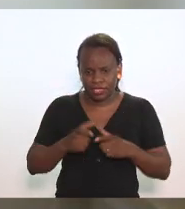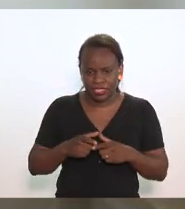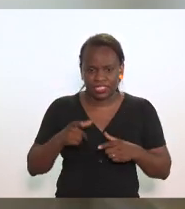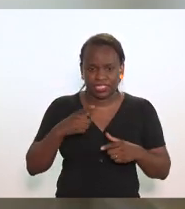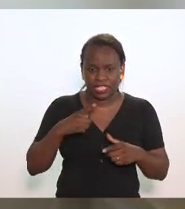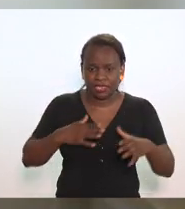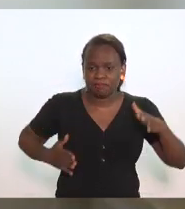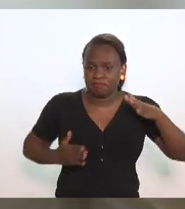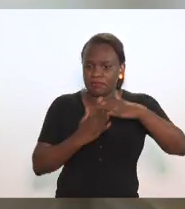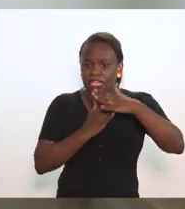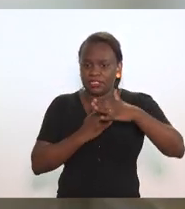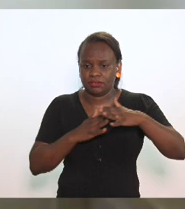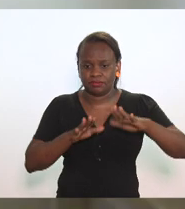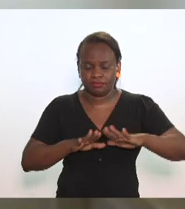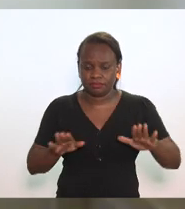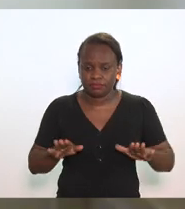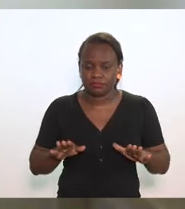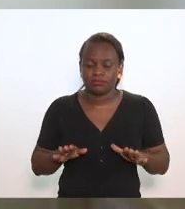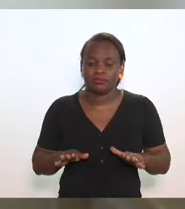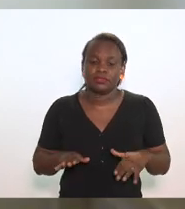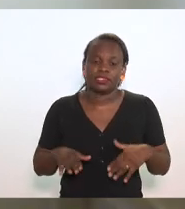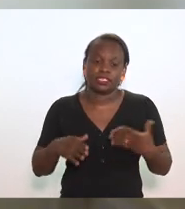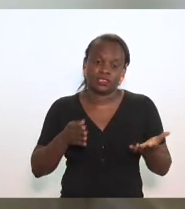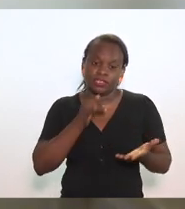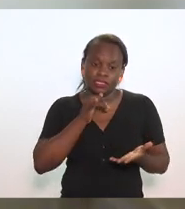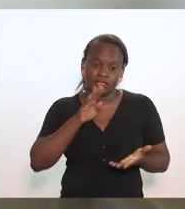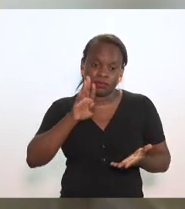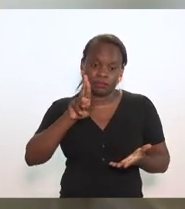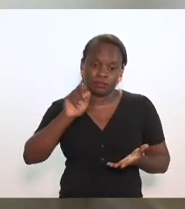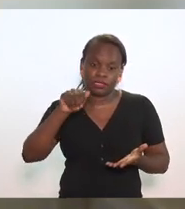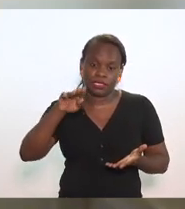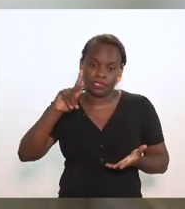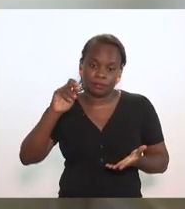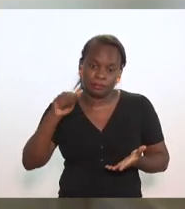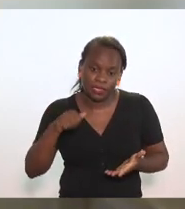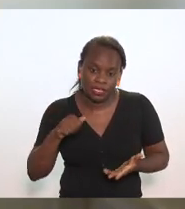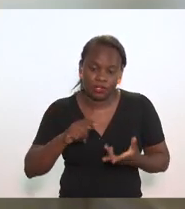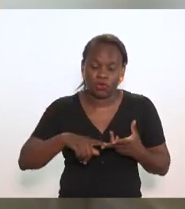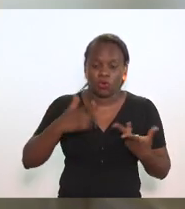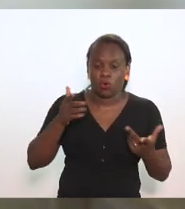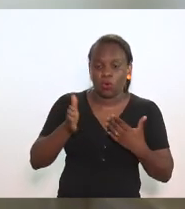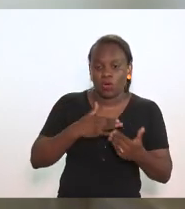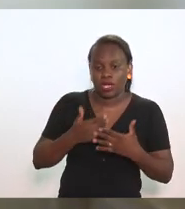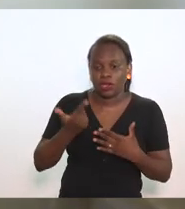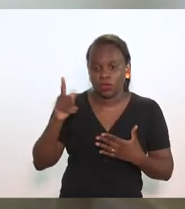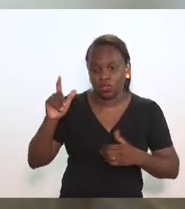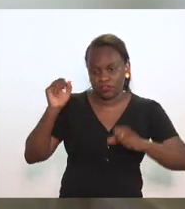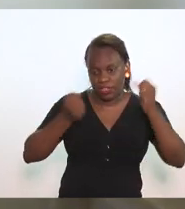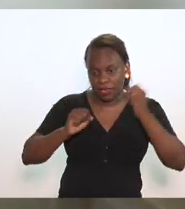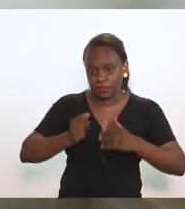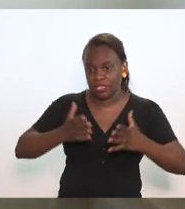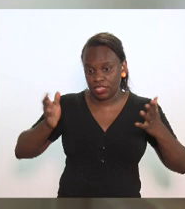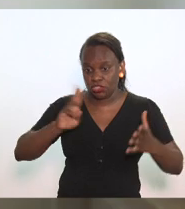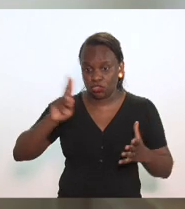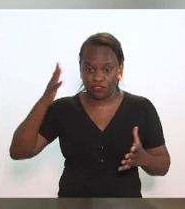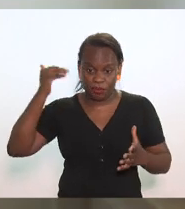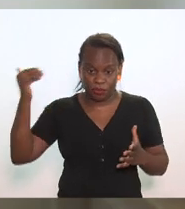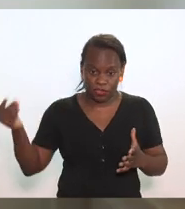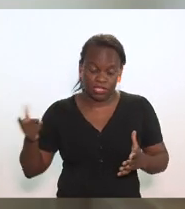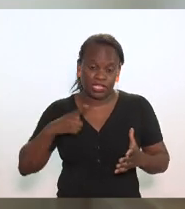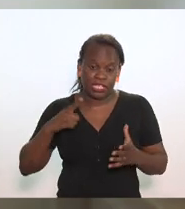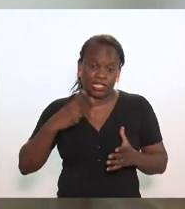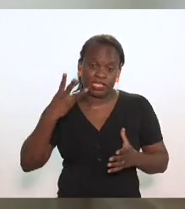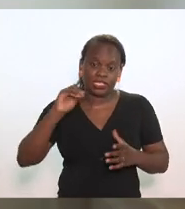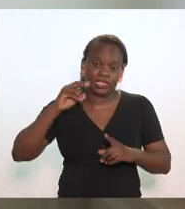máxima a Brahma ou qualquer outra grande produtora tem uma listragem